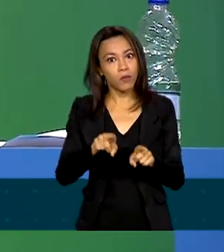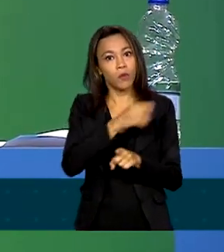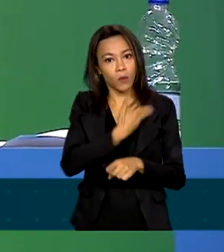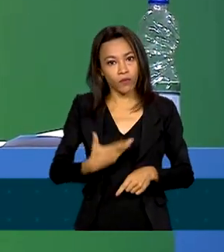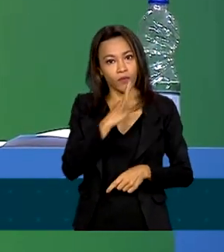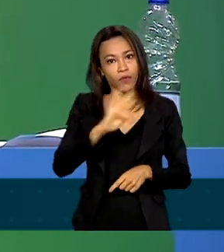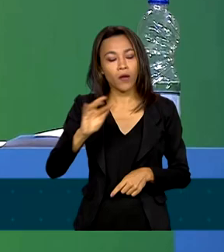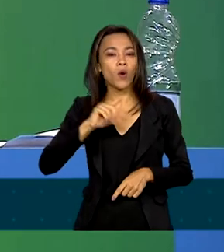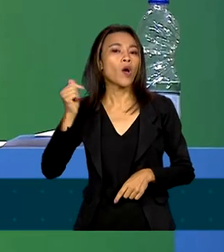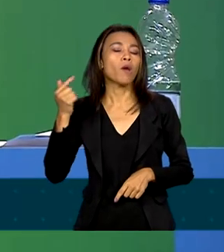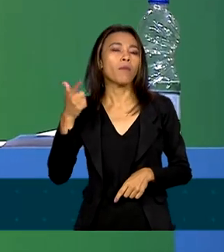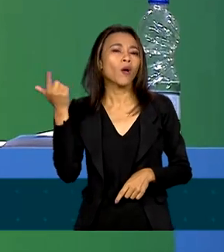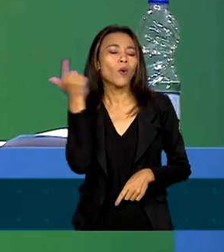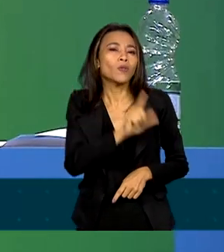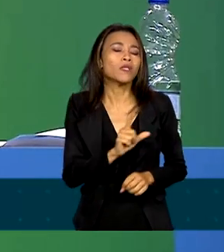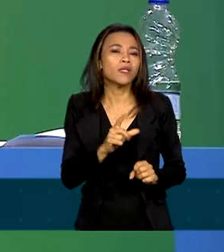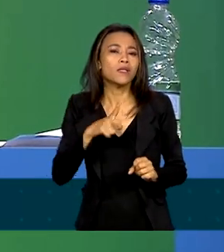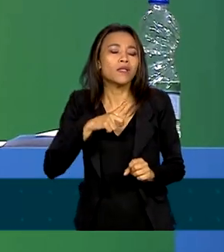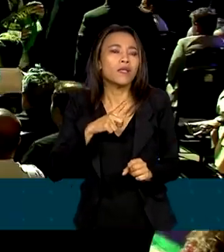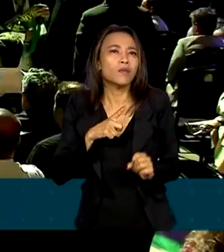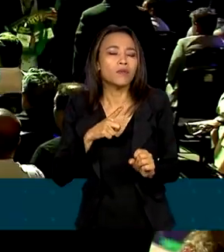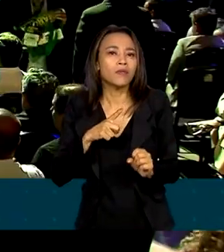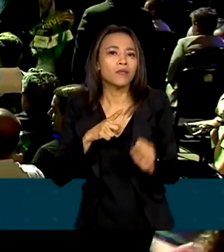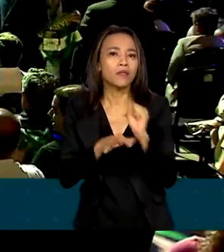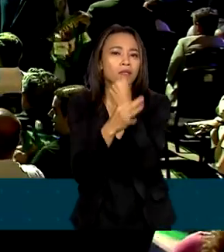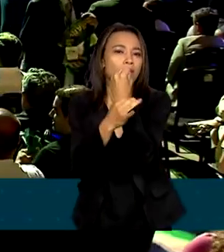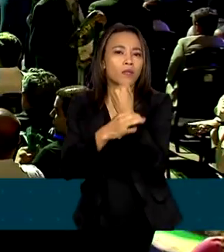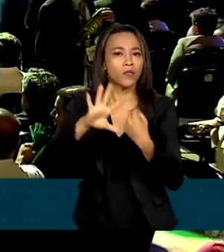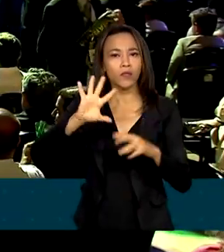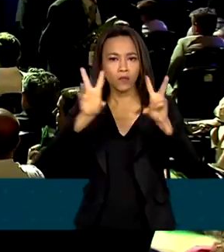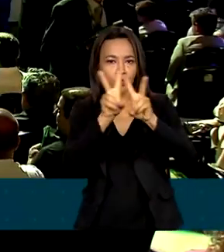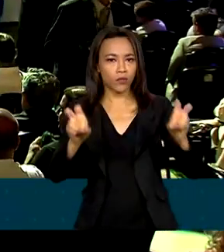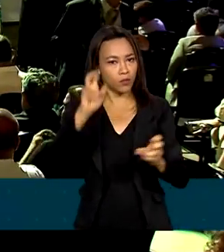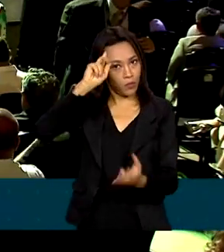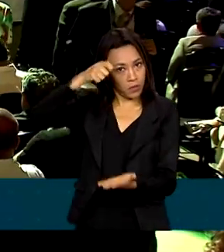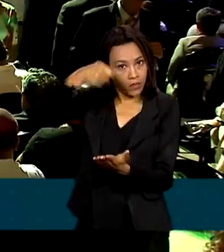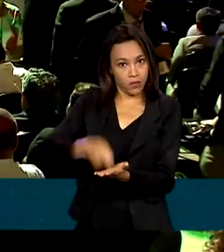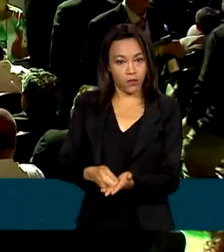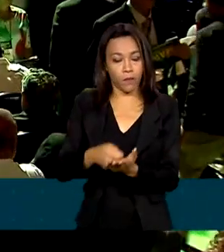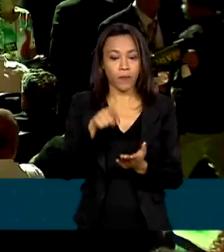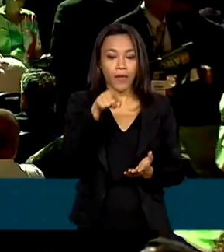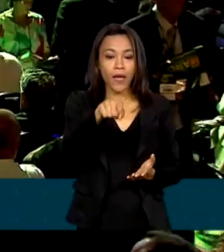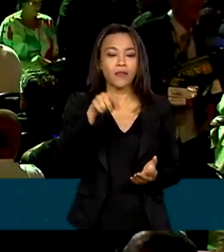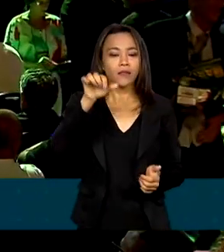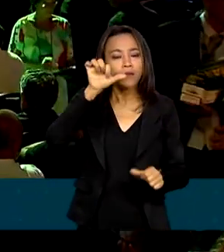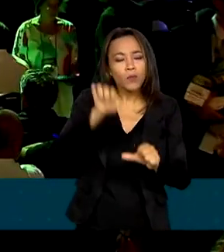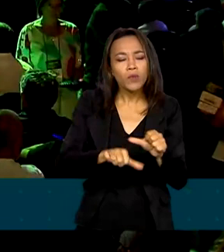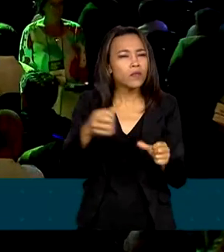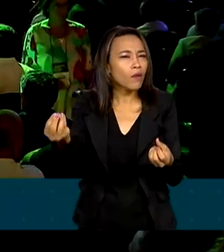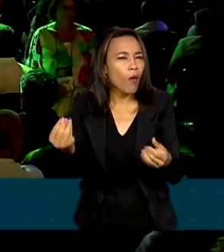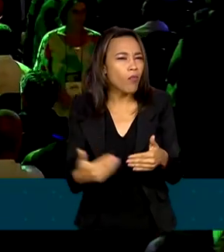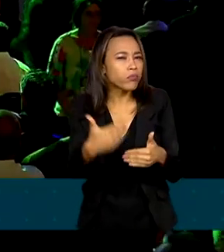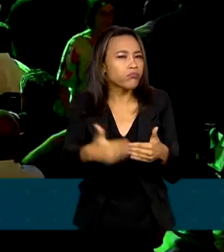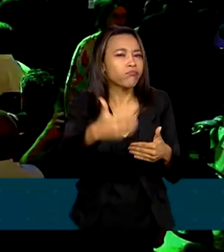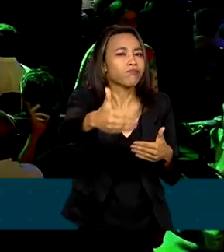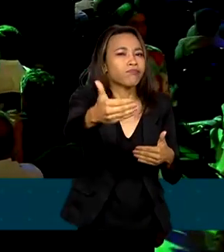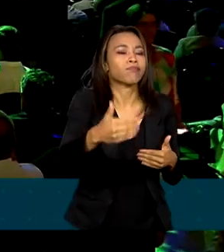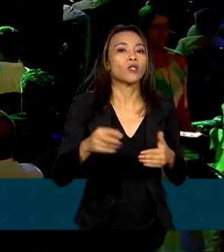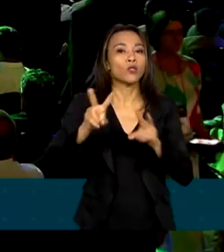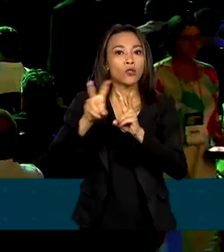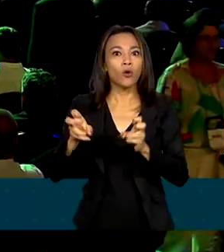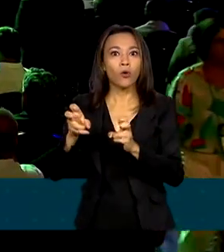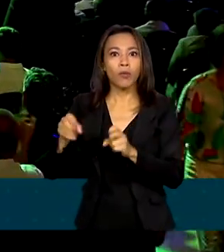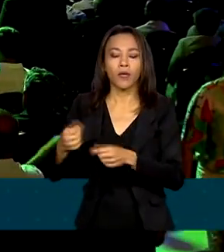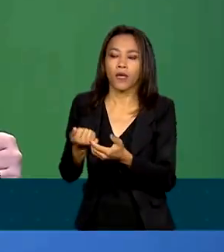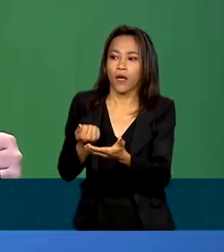segurança das decisões que são tomadas. Num primeiro momento, as mudanças devem ocorrer com os tributos sobre o consumo de bens